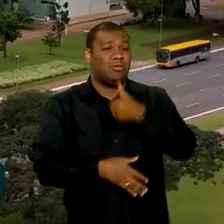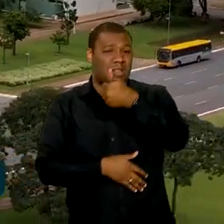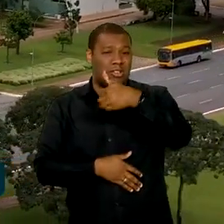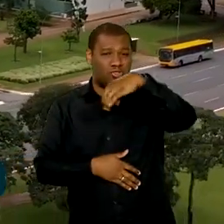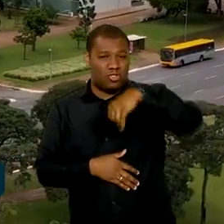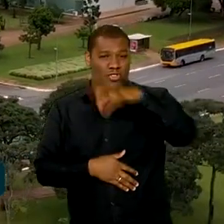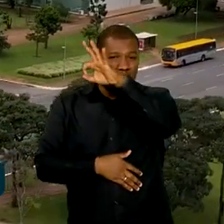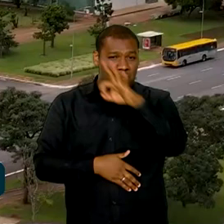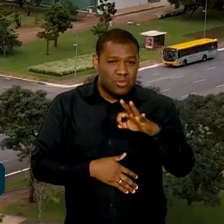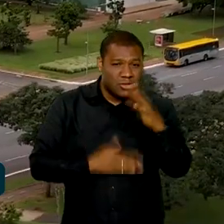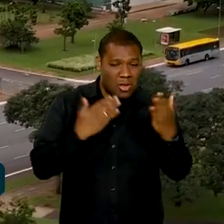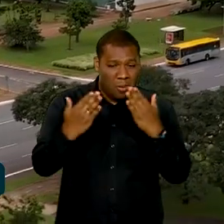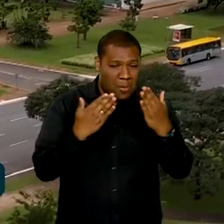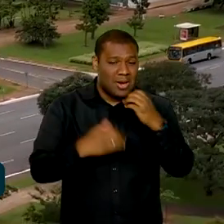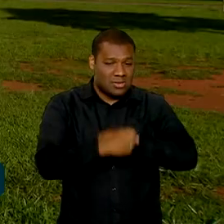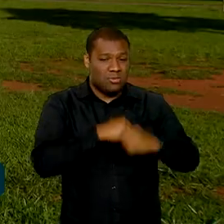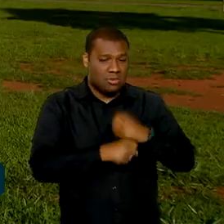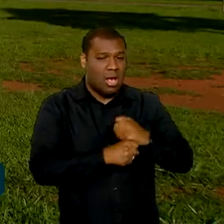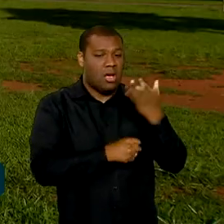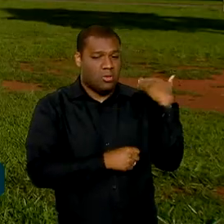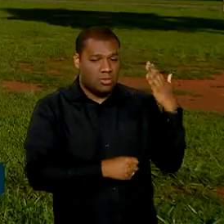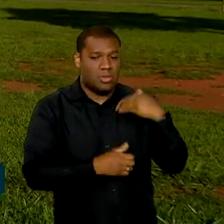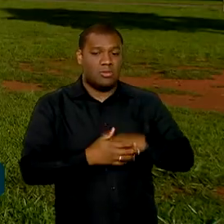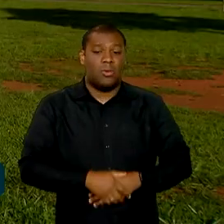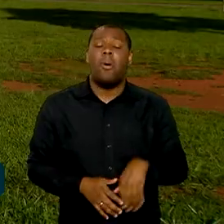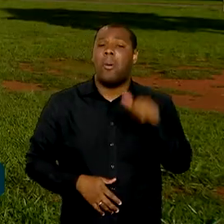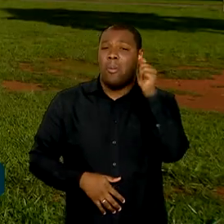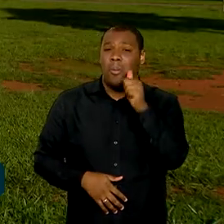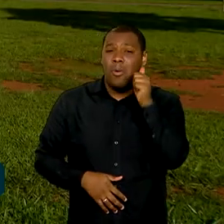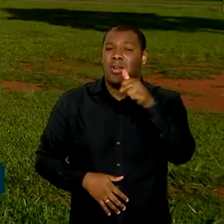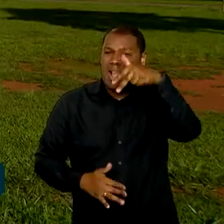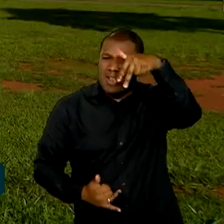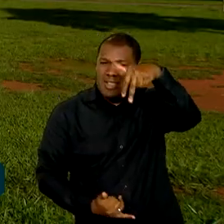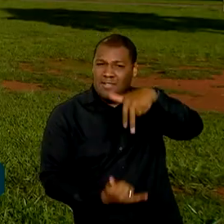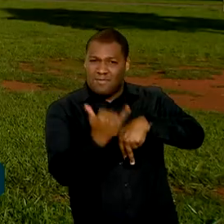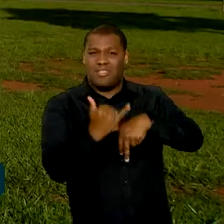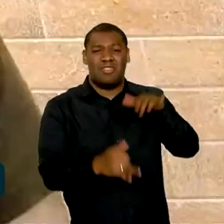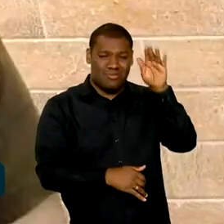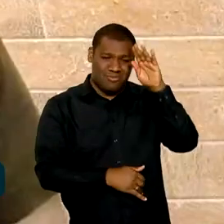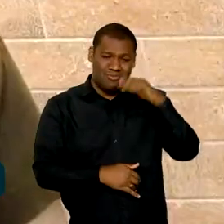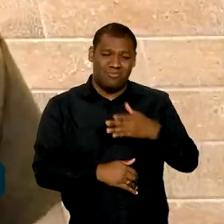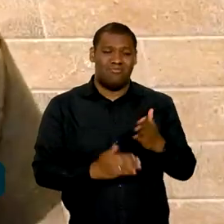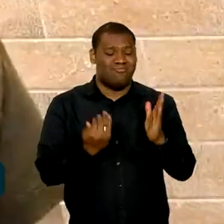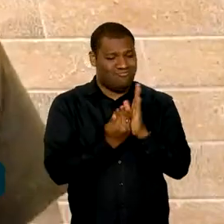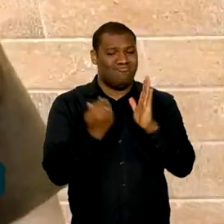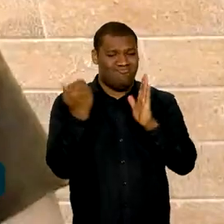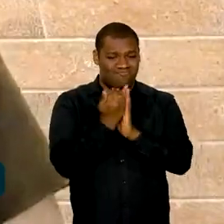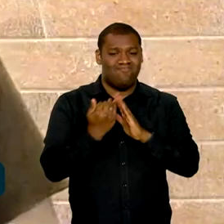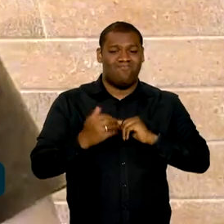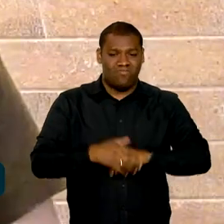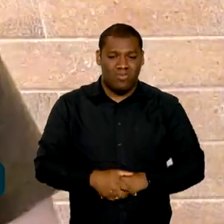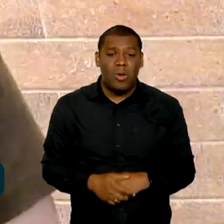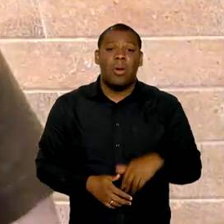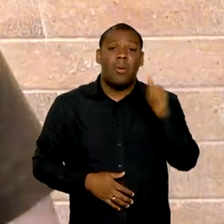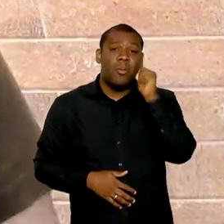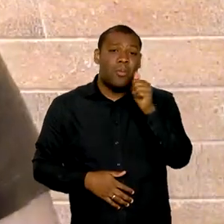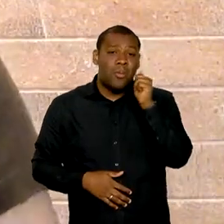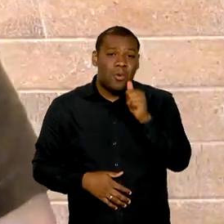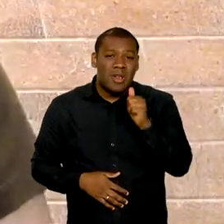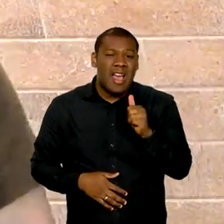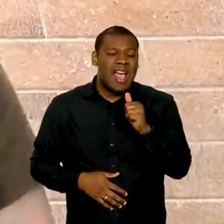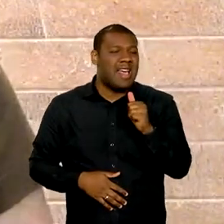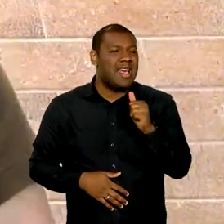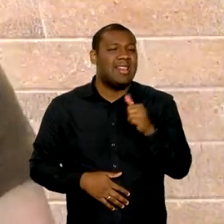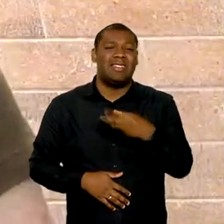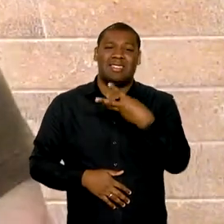relação ao ano anterior. E as mulheres continuam sendo as principais vítimas. As mulheres são três vezes